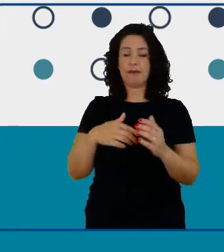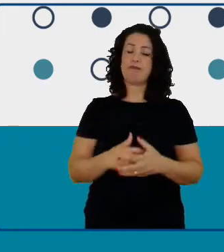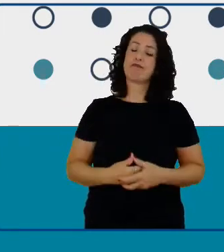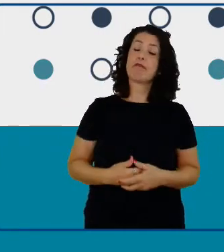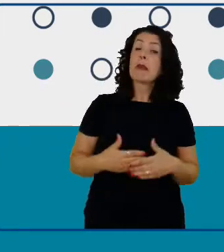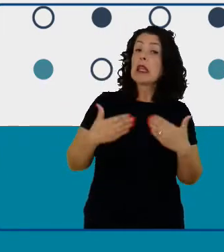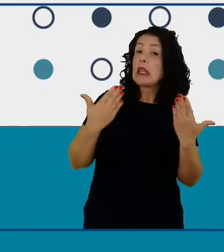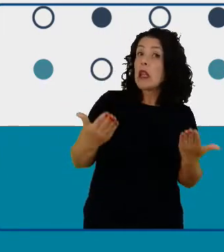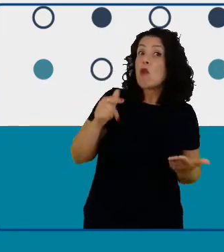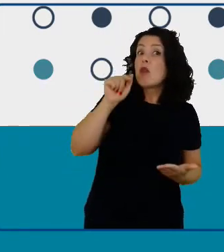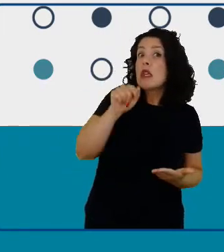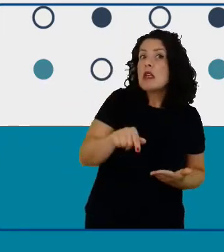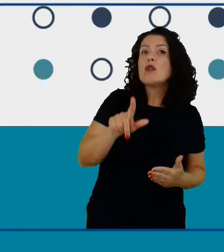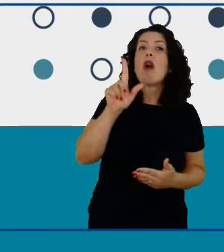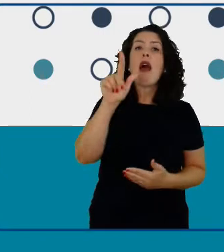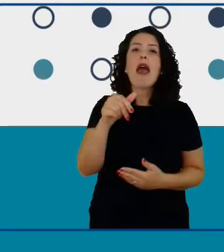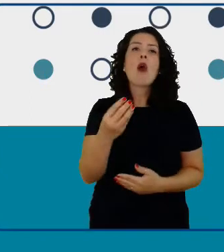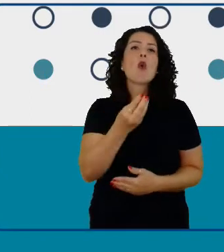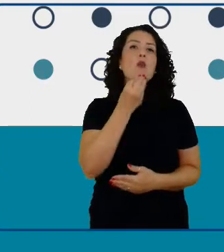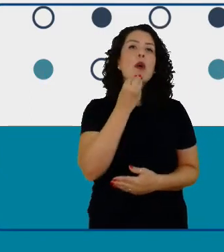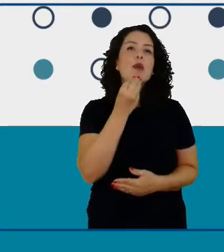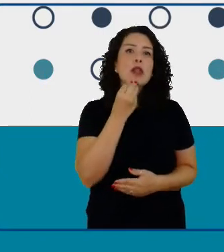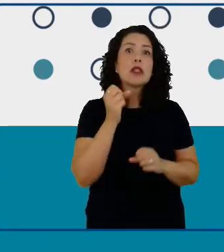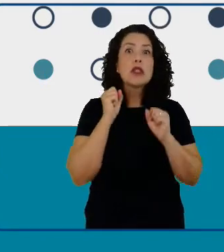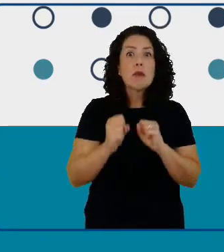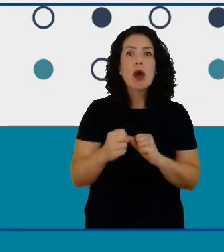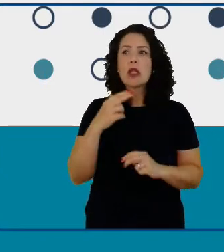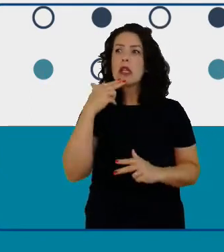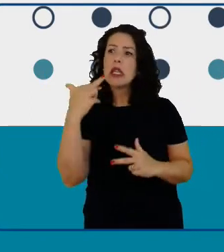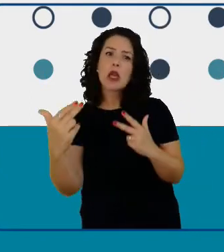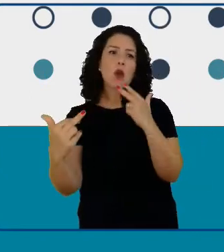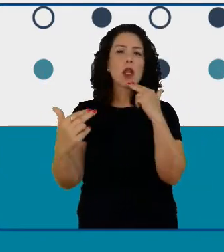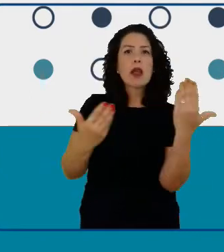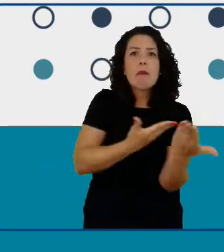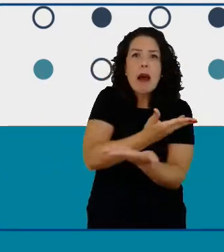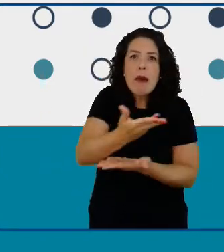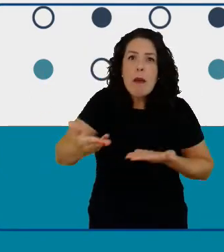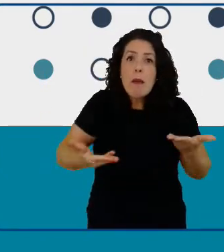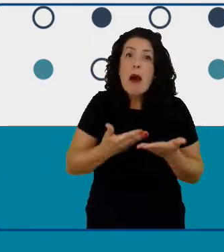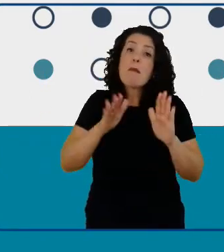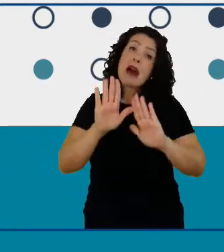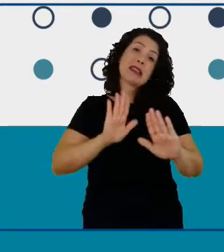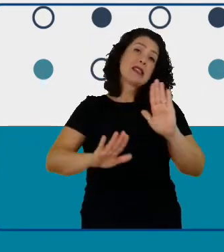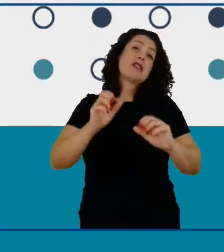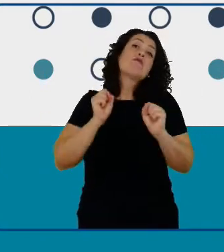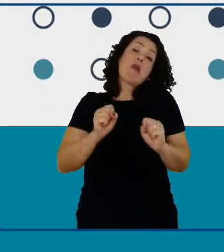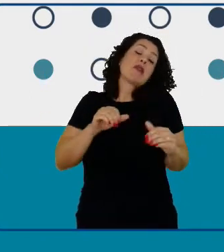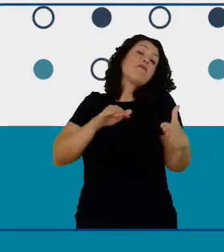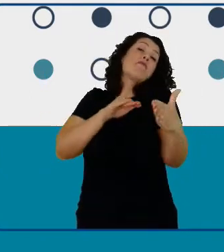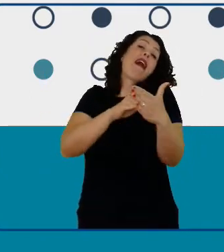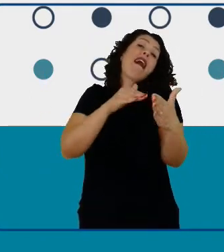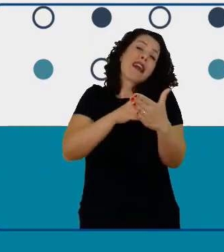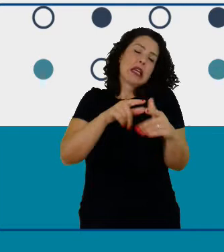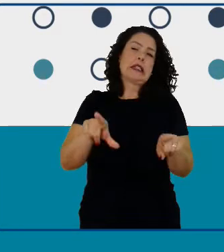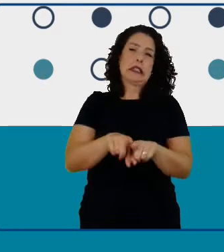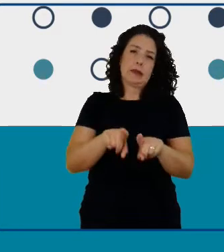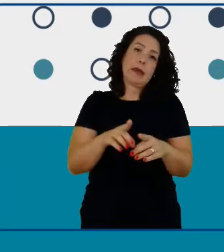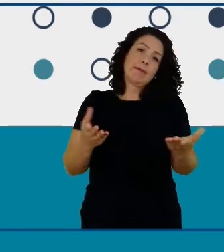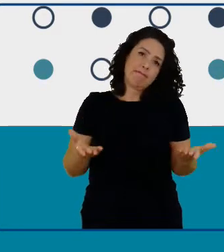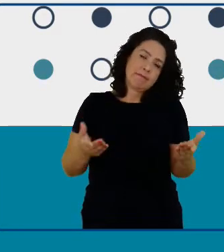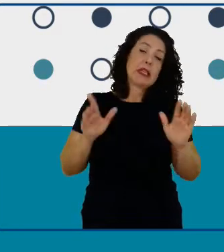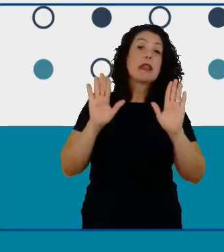oportunidade de colaboração entre línguas diferentes mas também pode ser uma barreira para algumas pessoas então